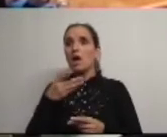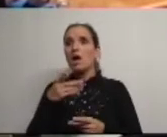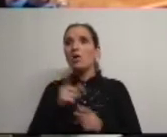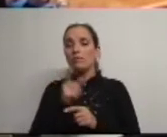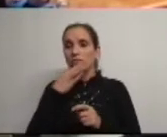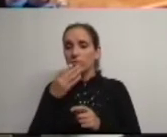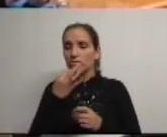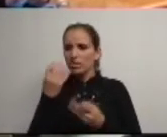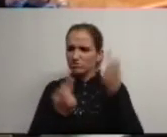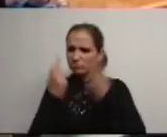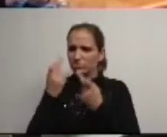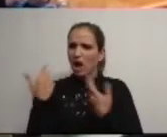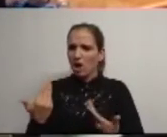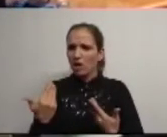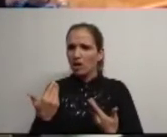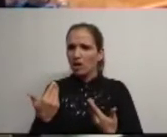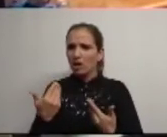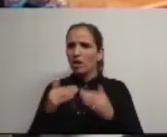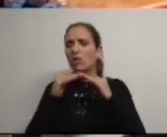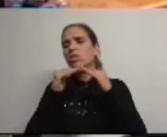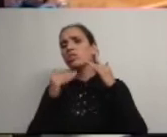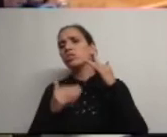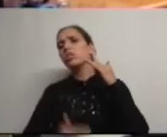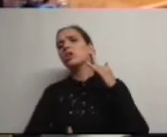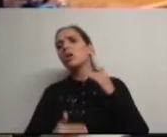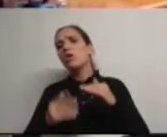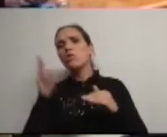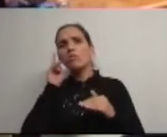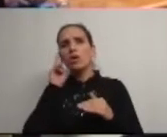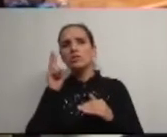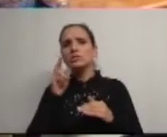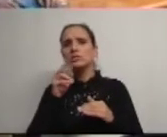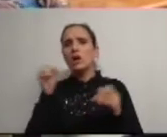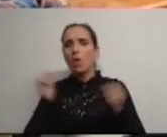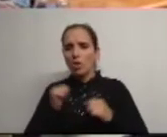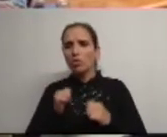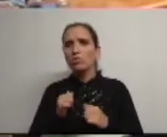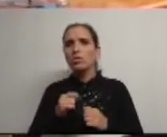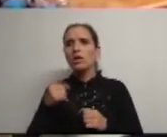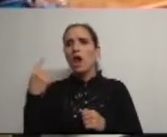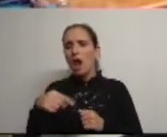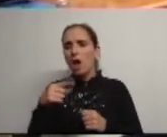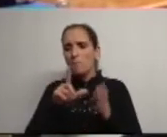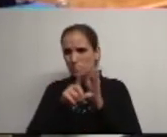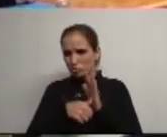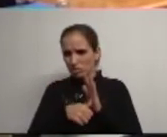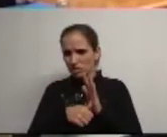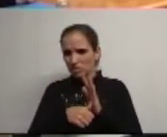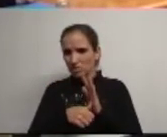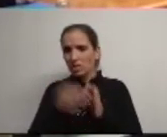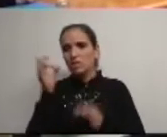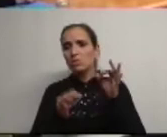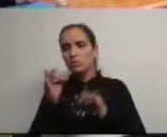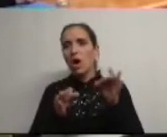posso lhe dizer que neste momento está bastante abaixo dos valores acordados posso lhe dizer que temos o projetista em